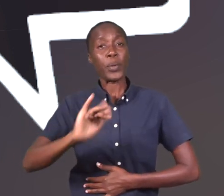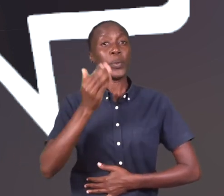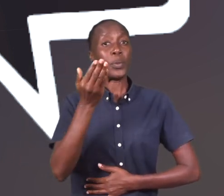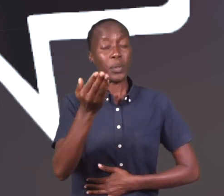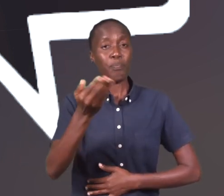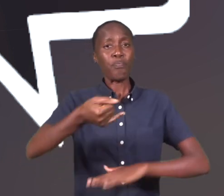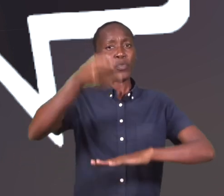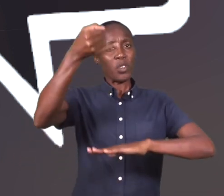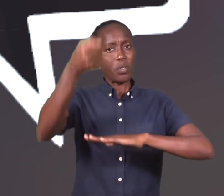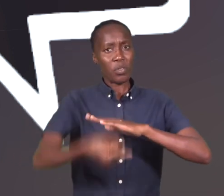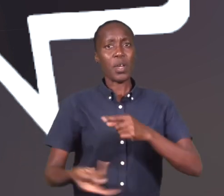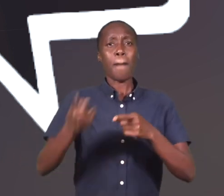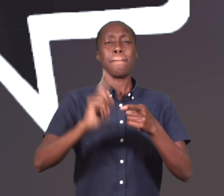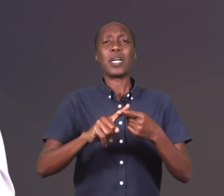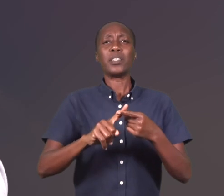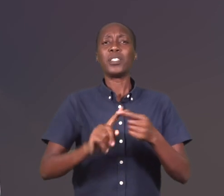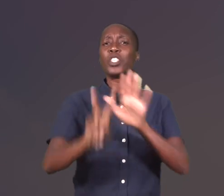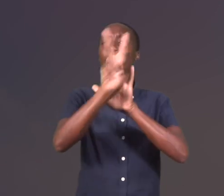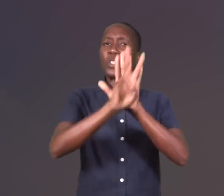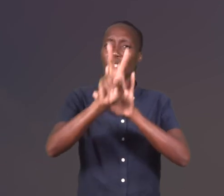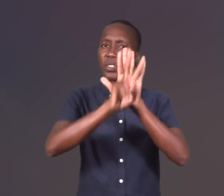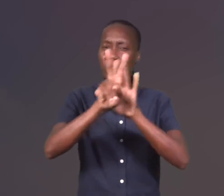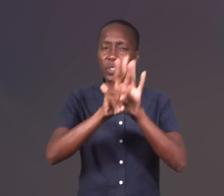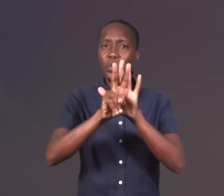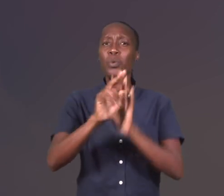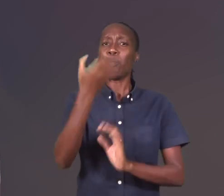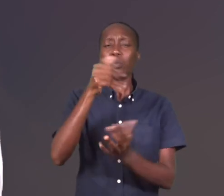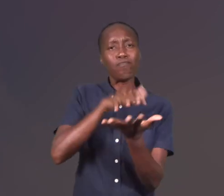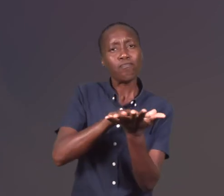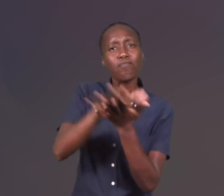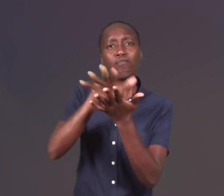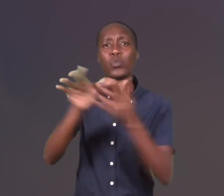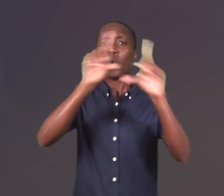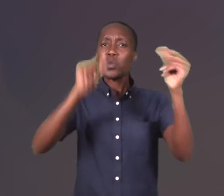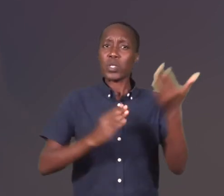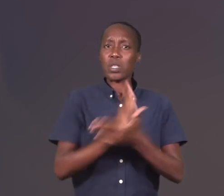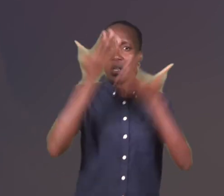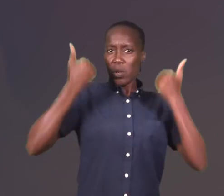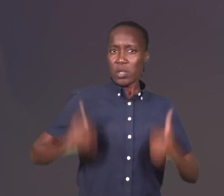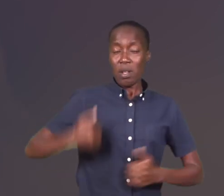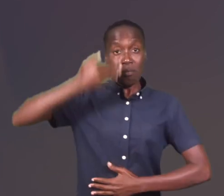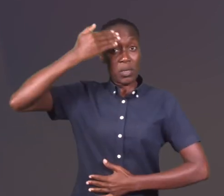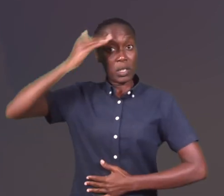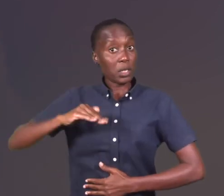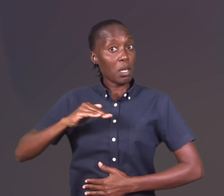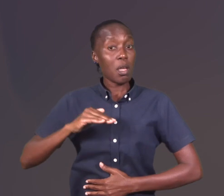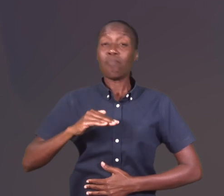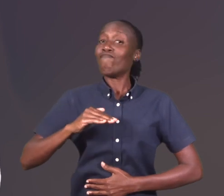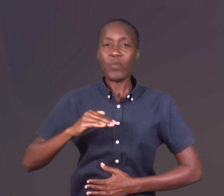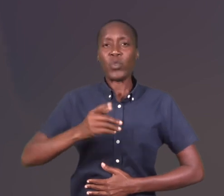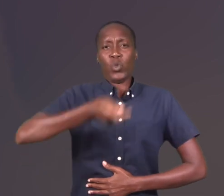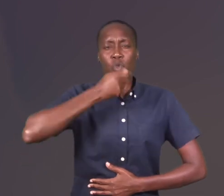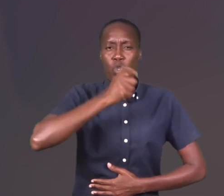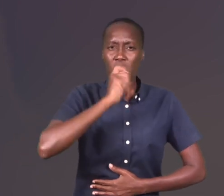Autoridade Tradicional Desta forma, chegamos ao fim de mais uma série de vídeos educativos que